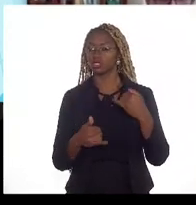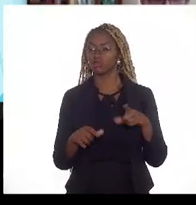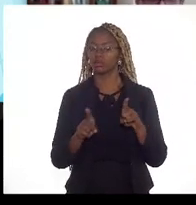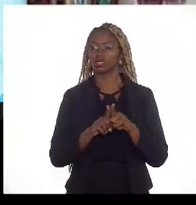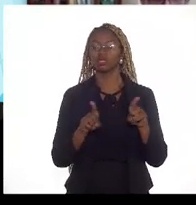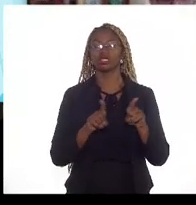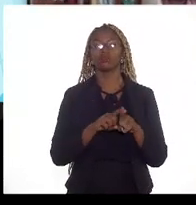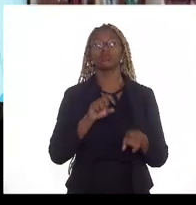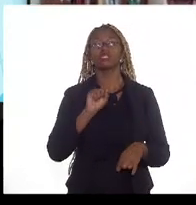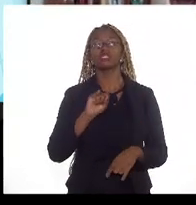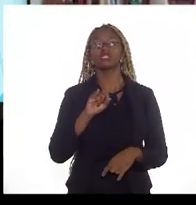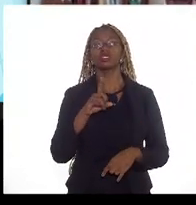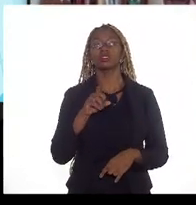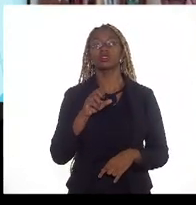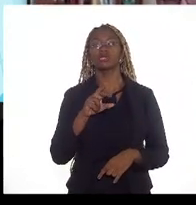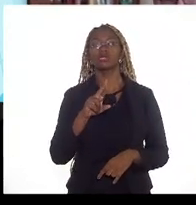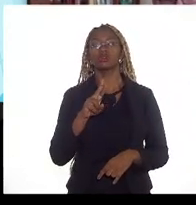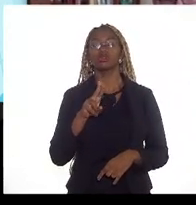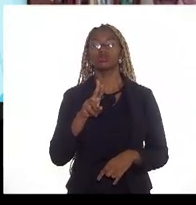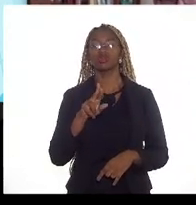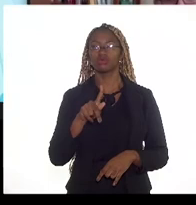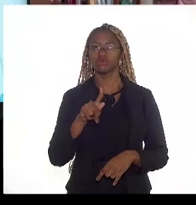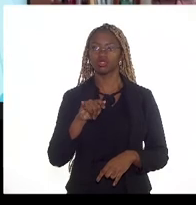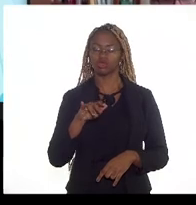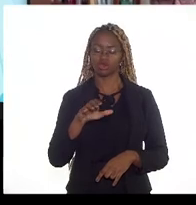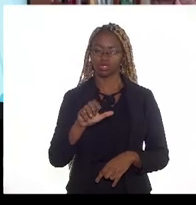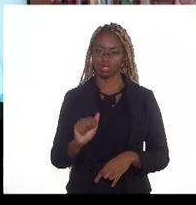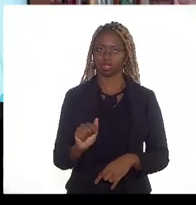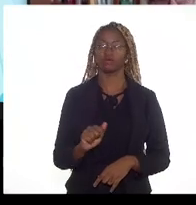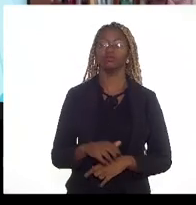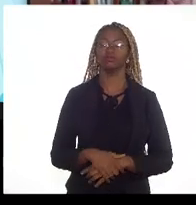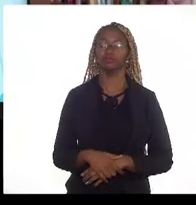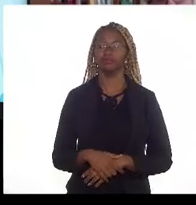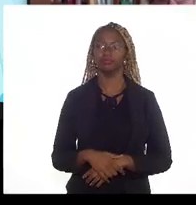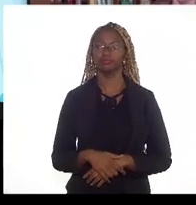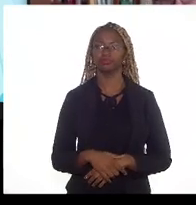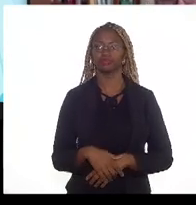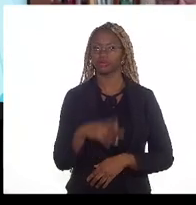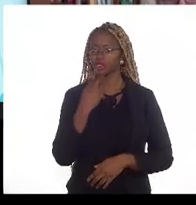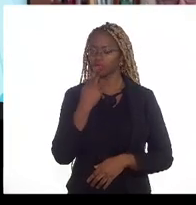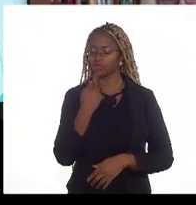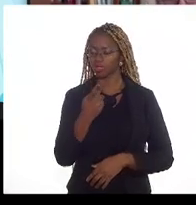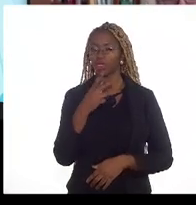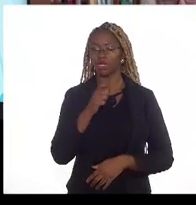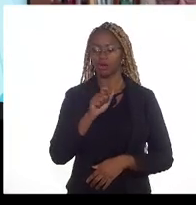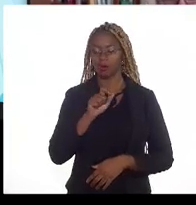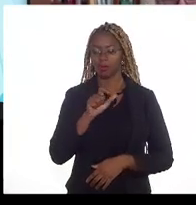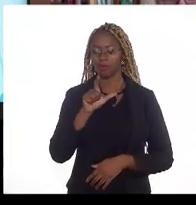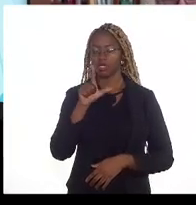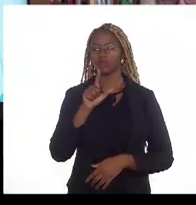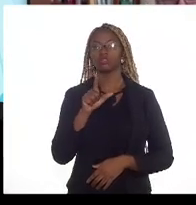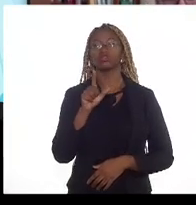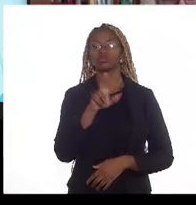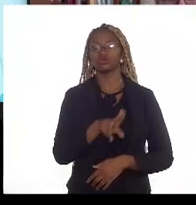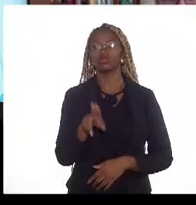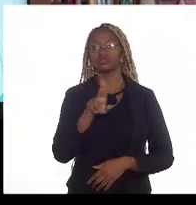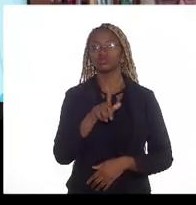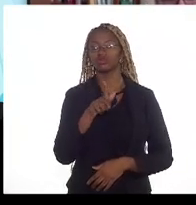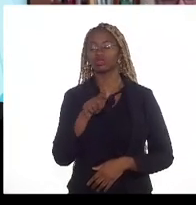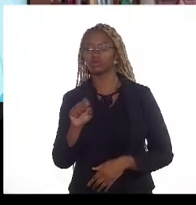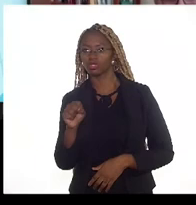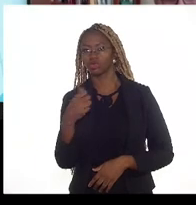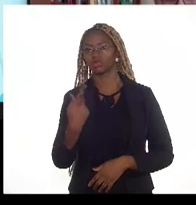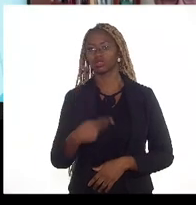siderúrgica então eu creio que falar de aumento de consumo de gás no Rio de Janeiro